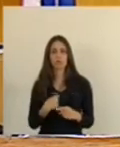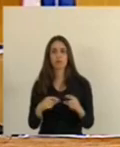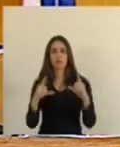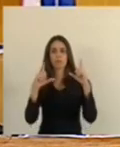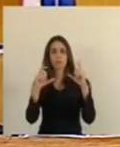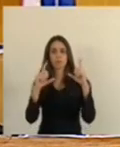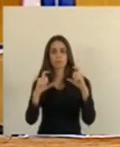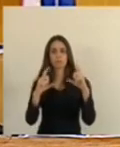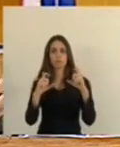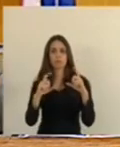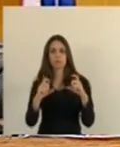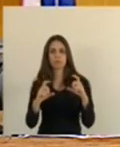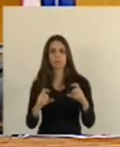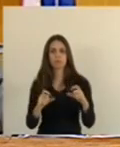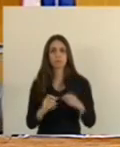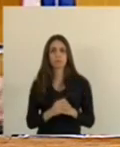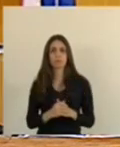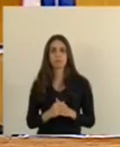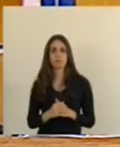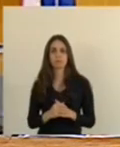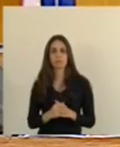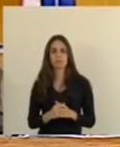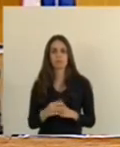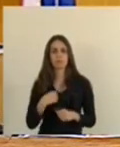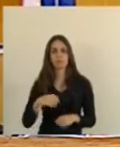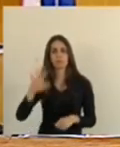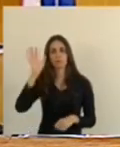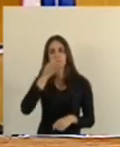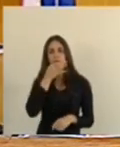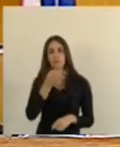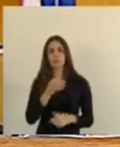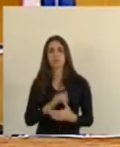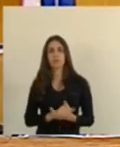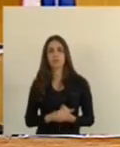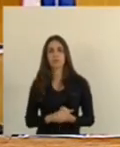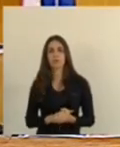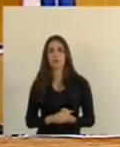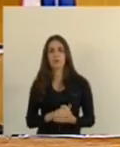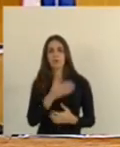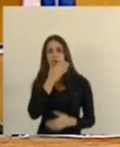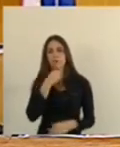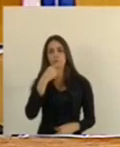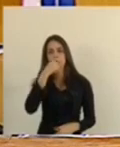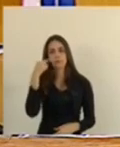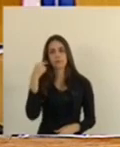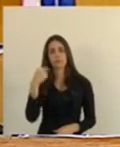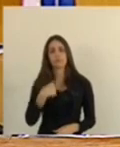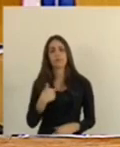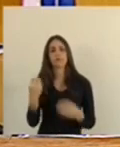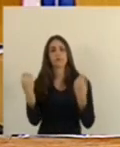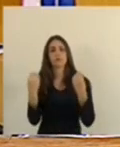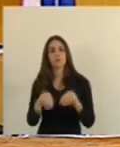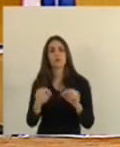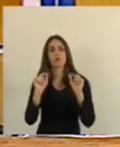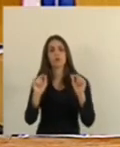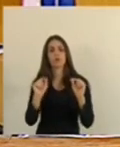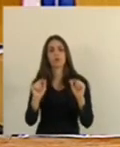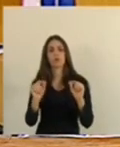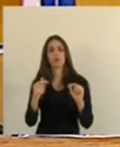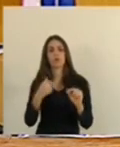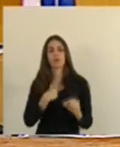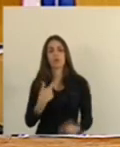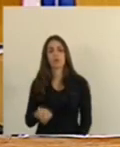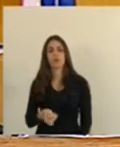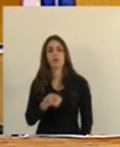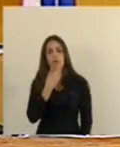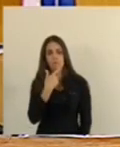sabia O que ia acontecer Pode ficar à vontade Deputado Torino Marques Pela ordem Capitão Assunção E o que eu coloquei foi Tomei